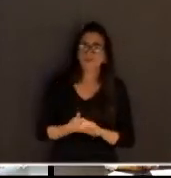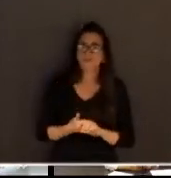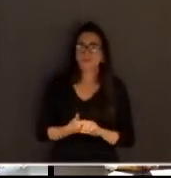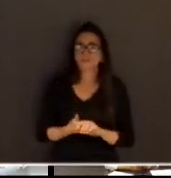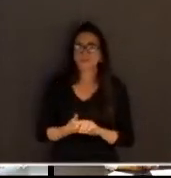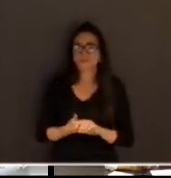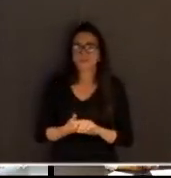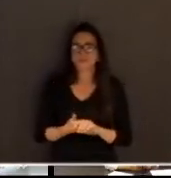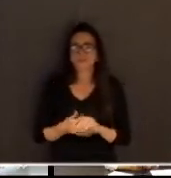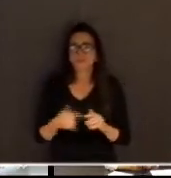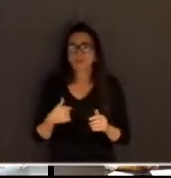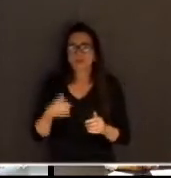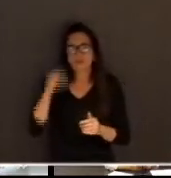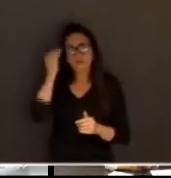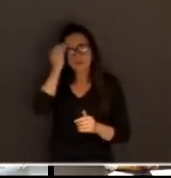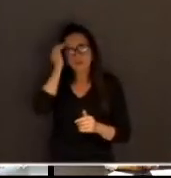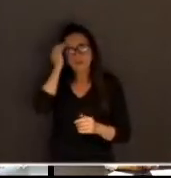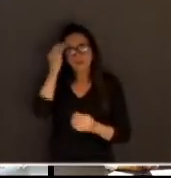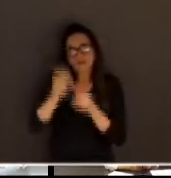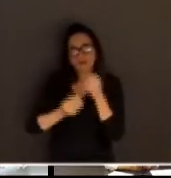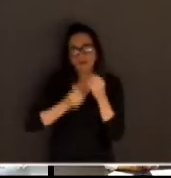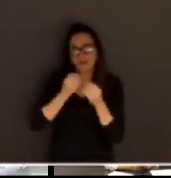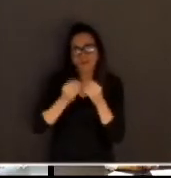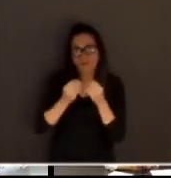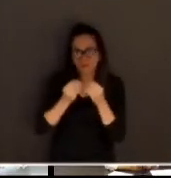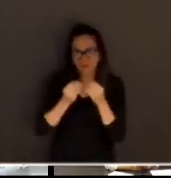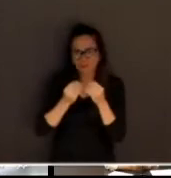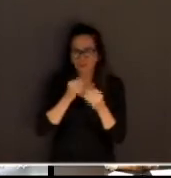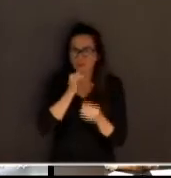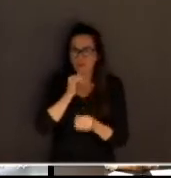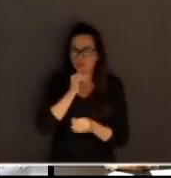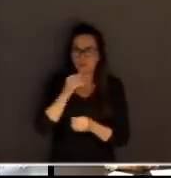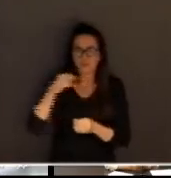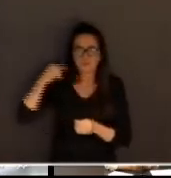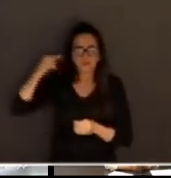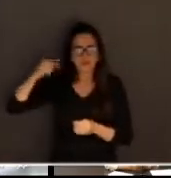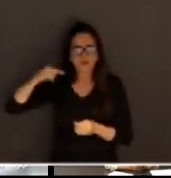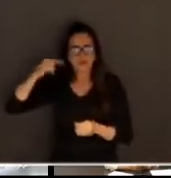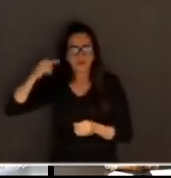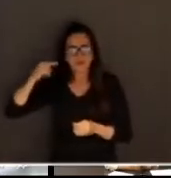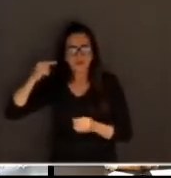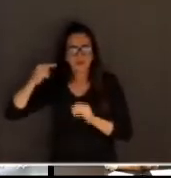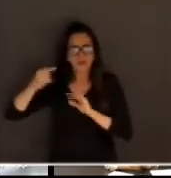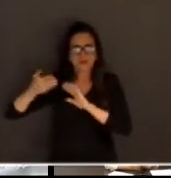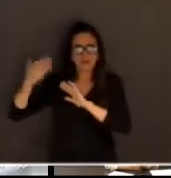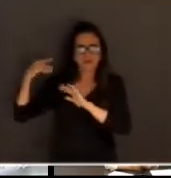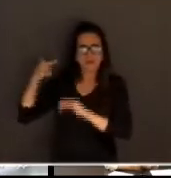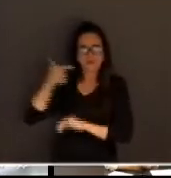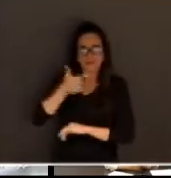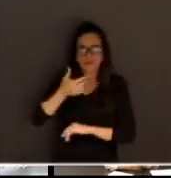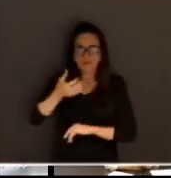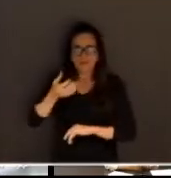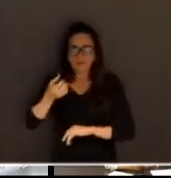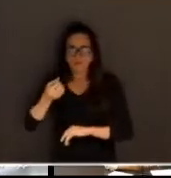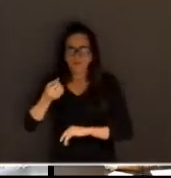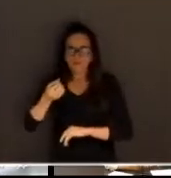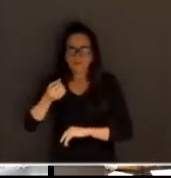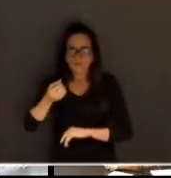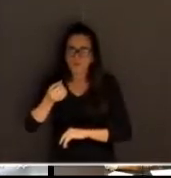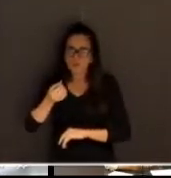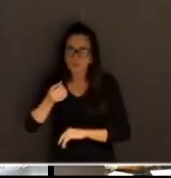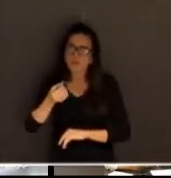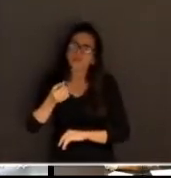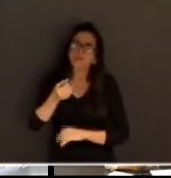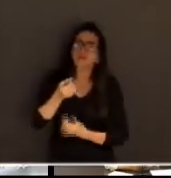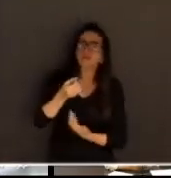Mas, eu queria entender agora como o advogado, que lá em 2008, não discutiu isso, não discutiu fazer um júri sem